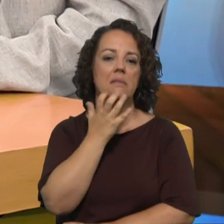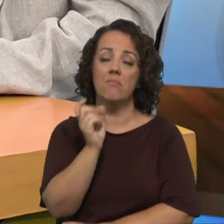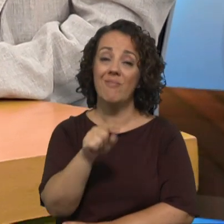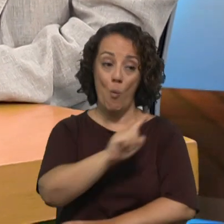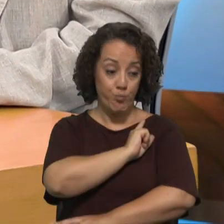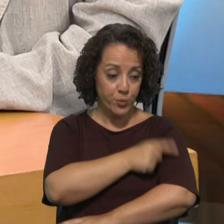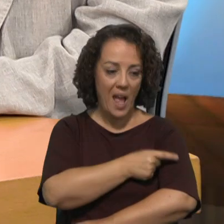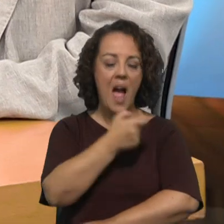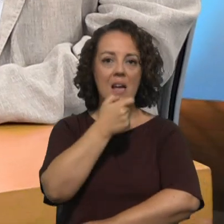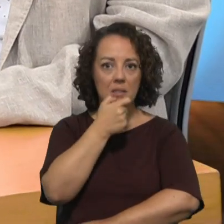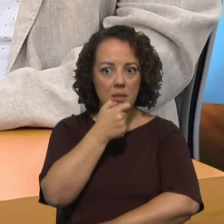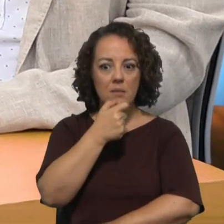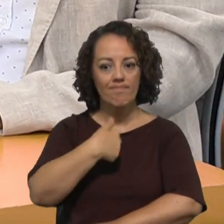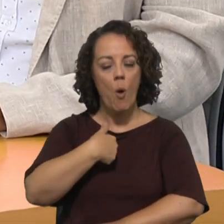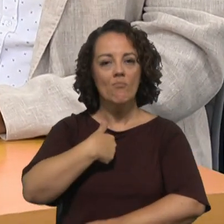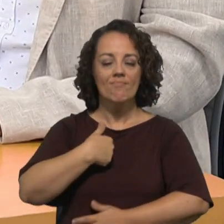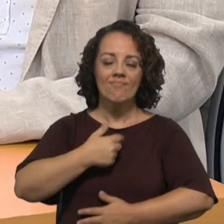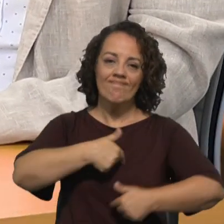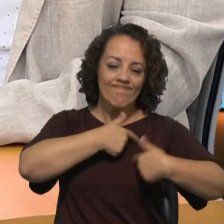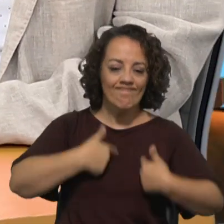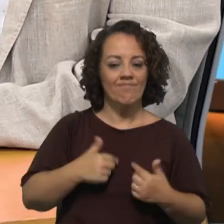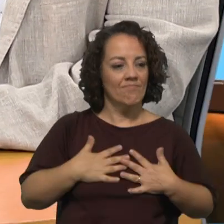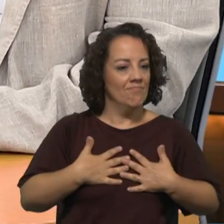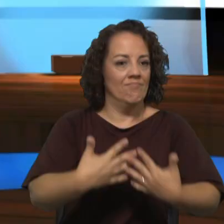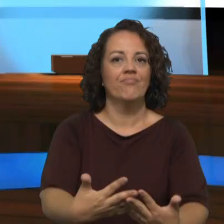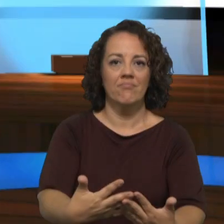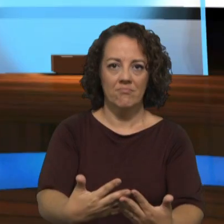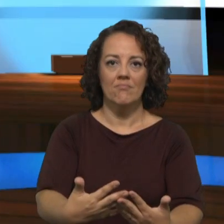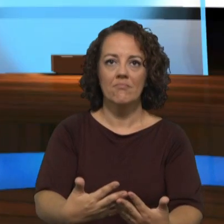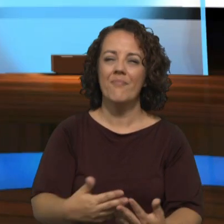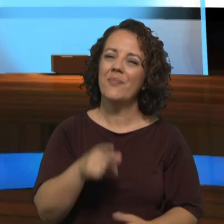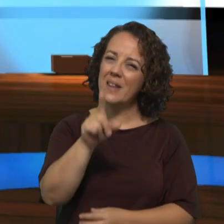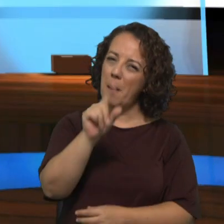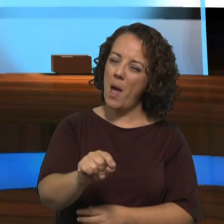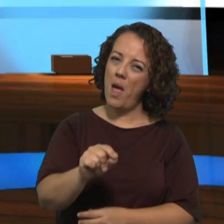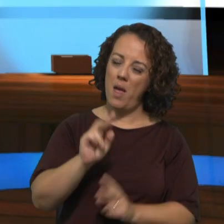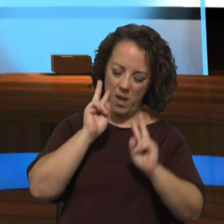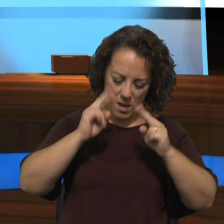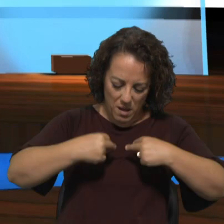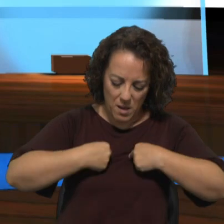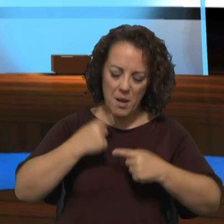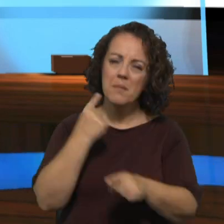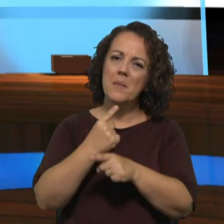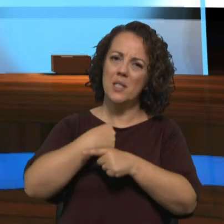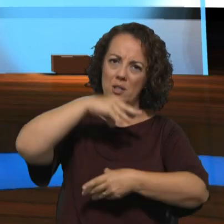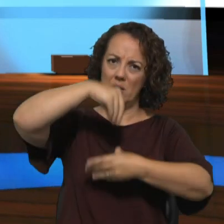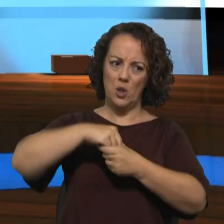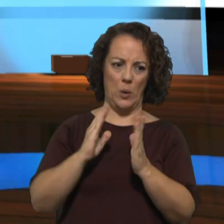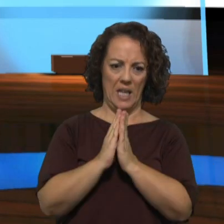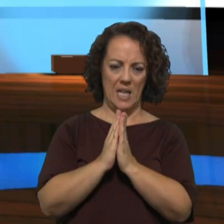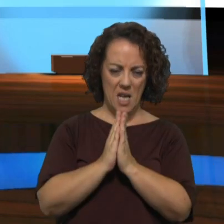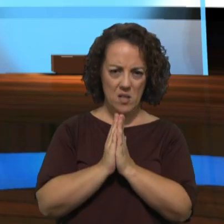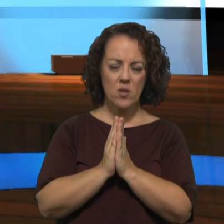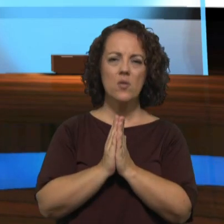É preciso aqui redefinir um bocadinho às vezes esta forma como nos posicionamos dentro de uma igreja, olhar aquilo que é pedido